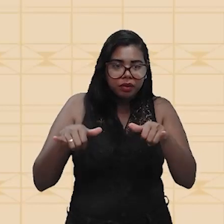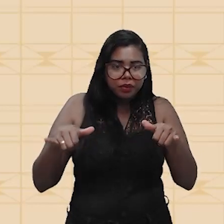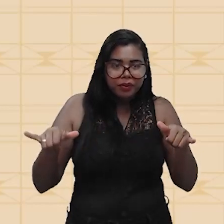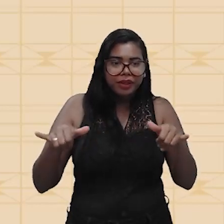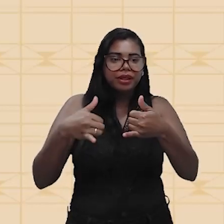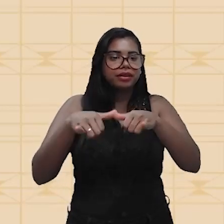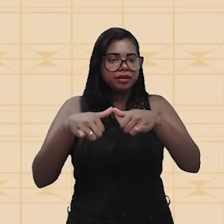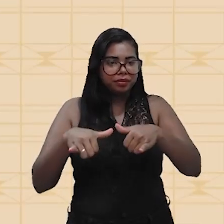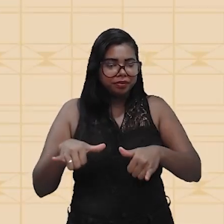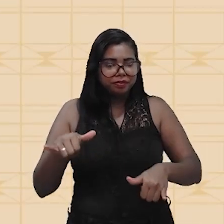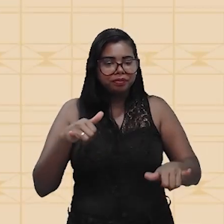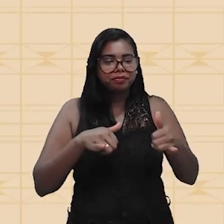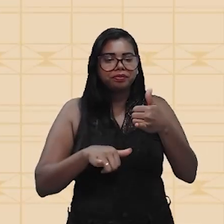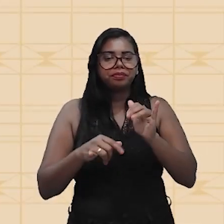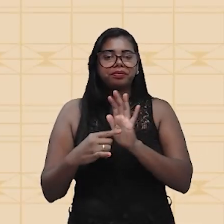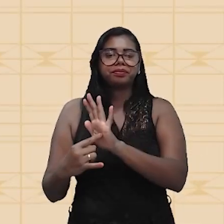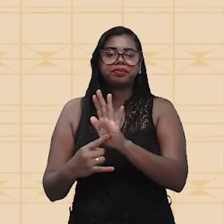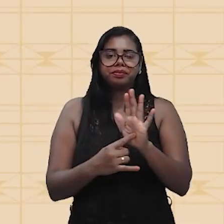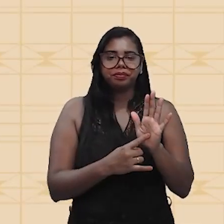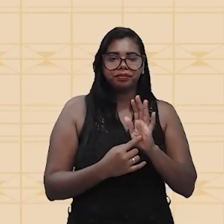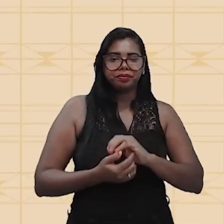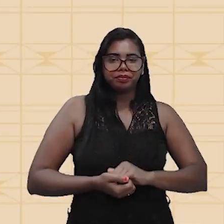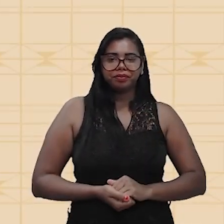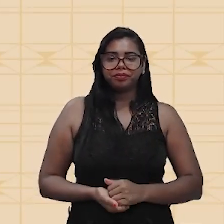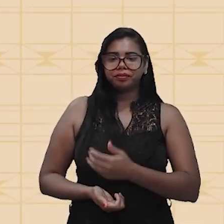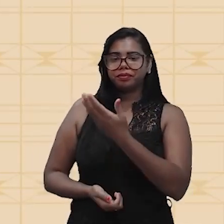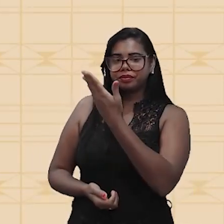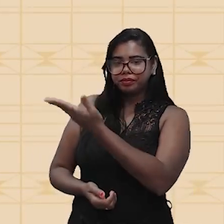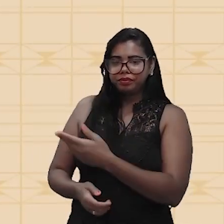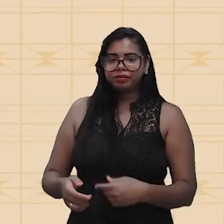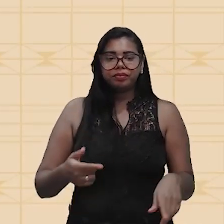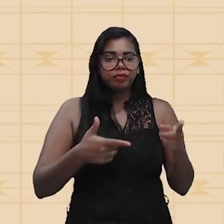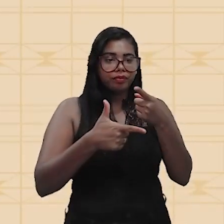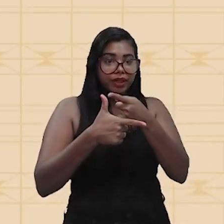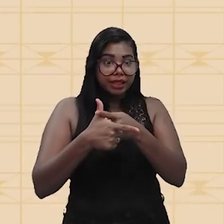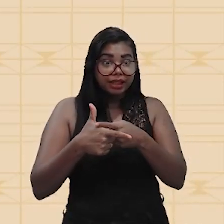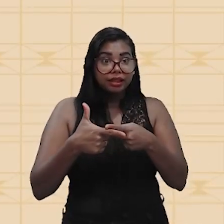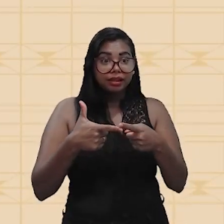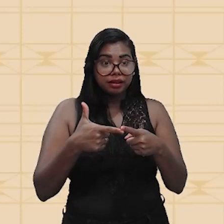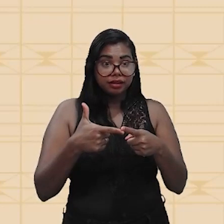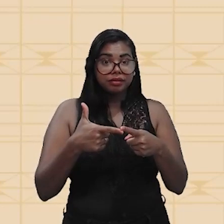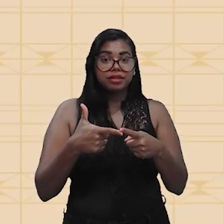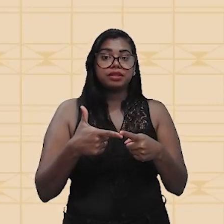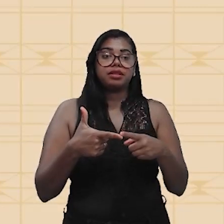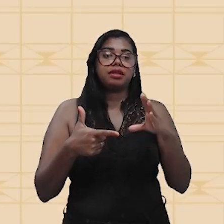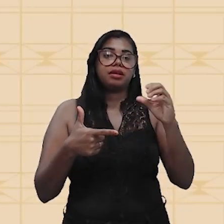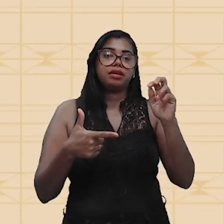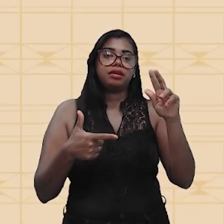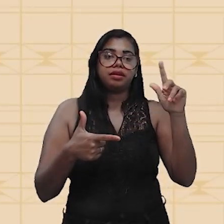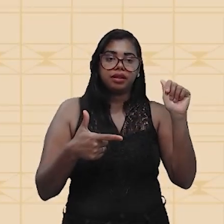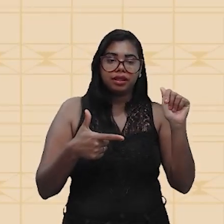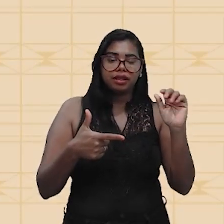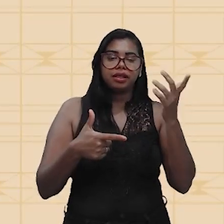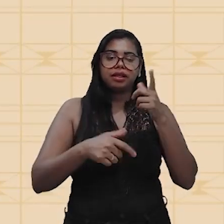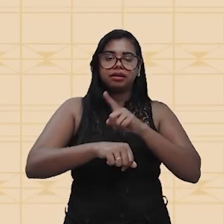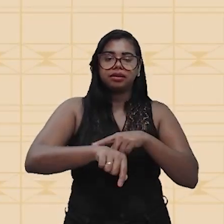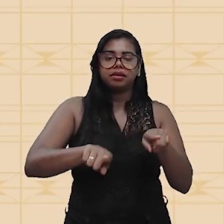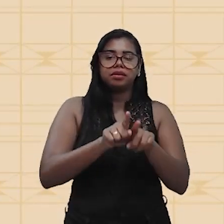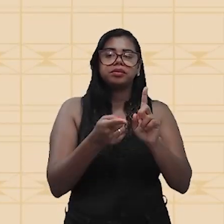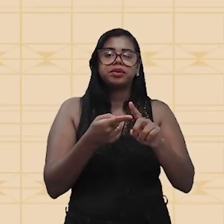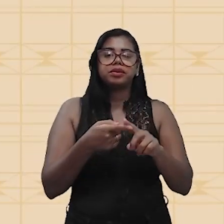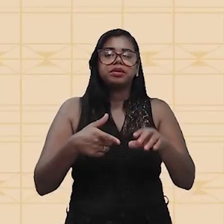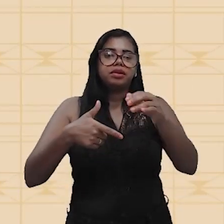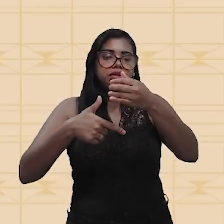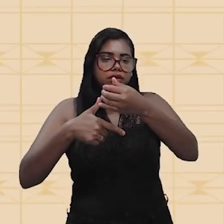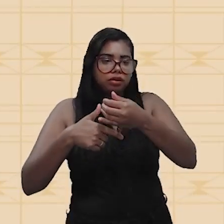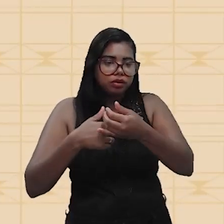a gente vai determinar, tá certo? Fazendo a divisão da carga pelo tempo. Então, a gente pode ter essa corrente, como eu falei a